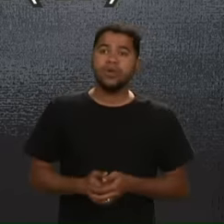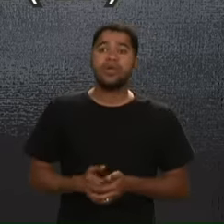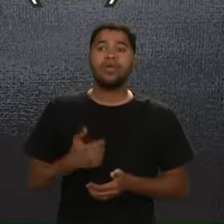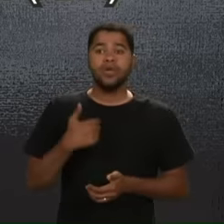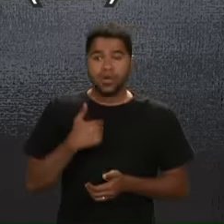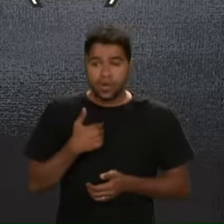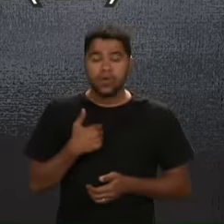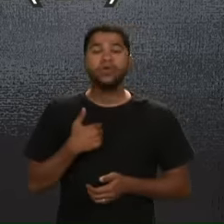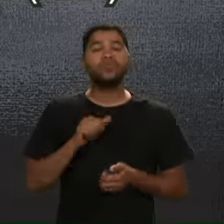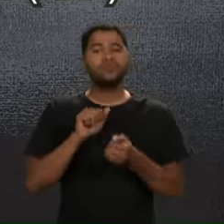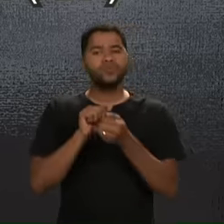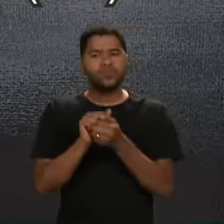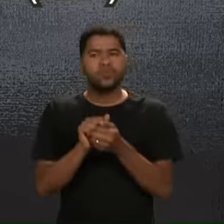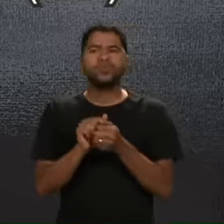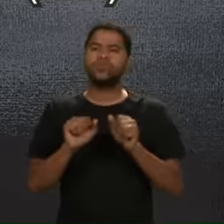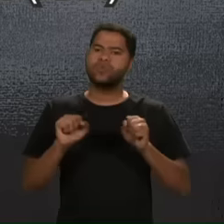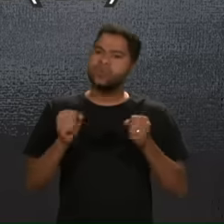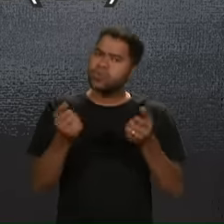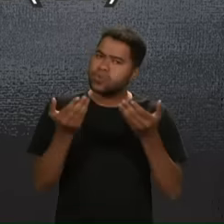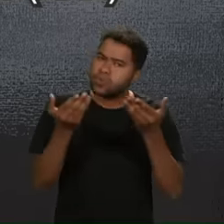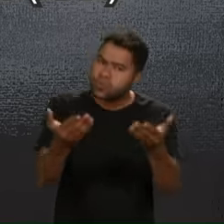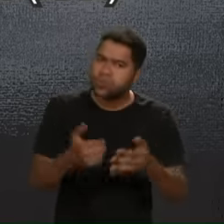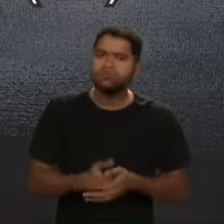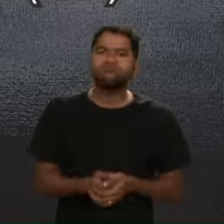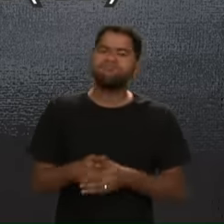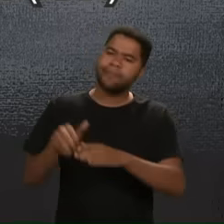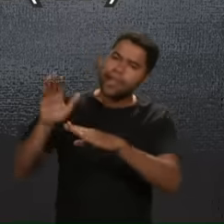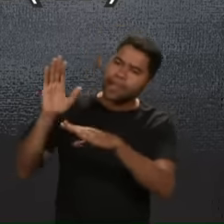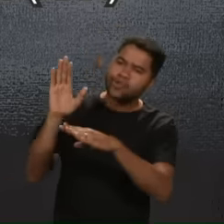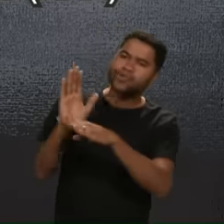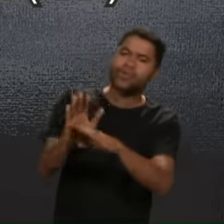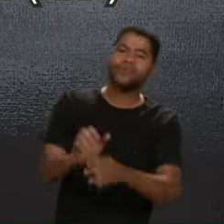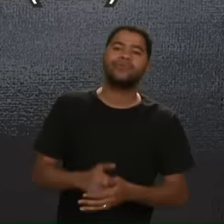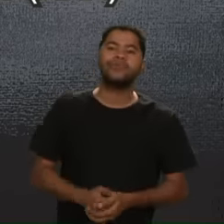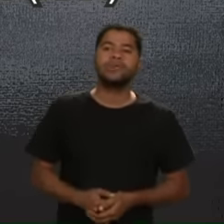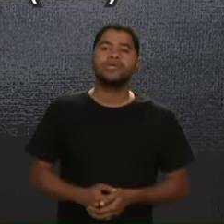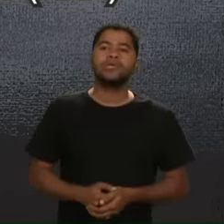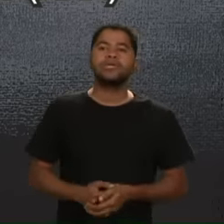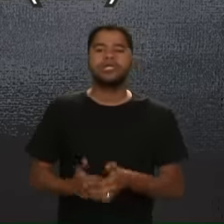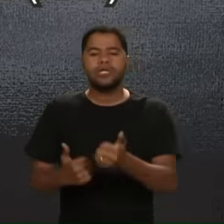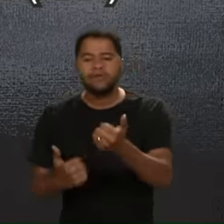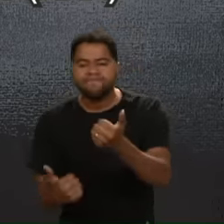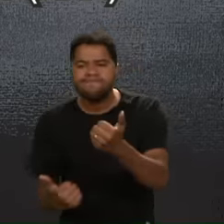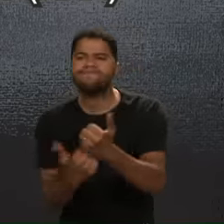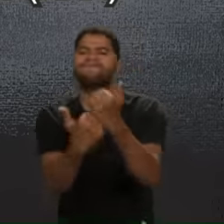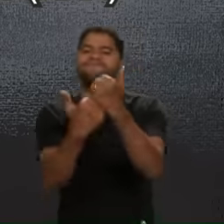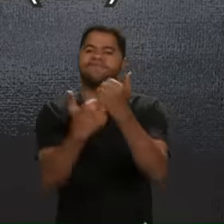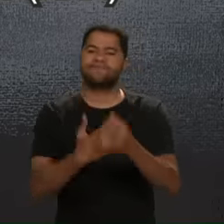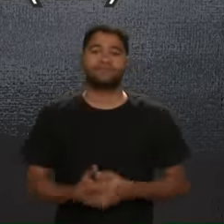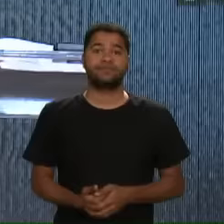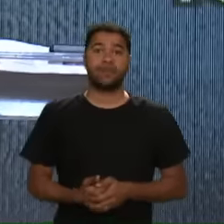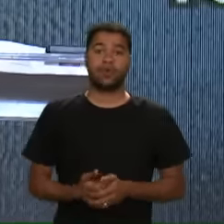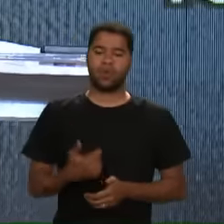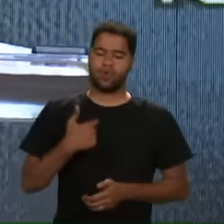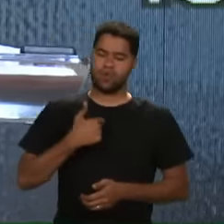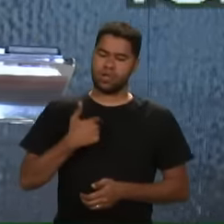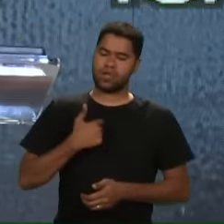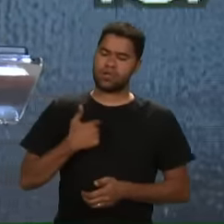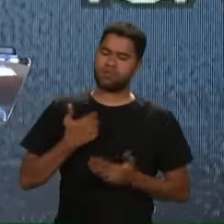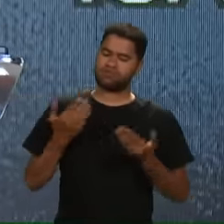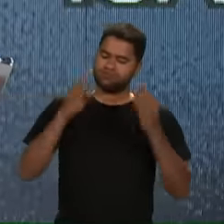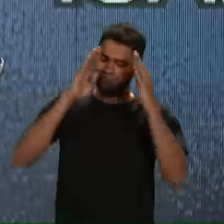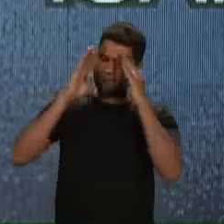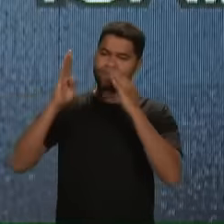Deus Eu te fortaleço Te ajudo E te sustento Com a minha destra